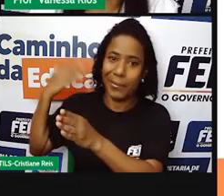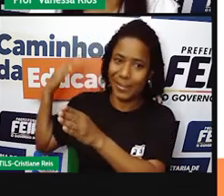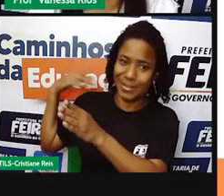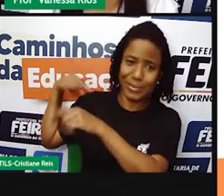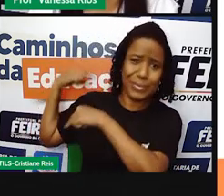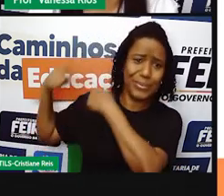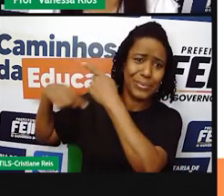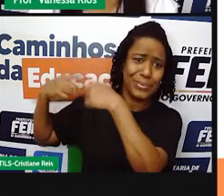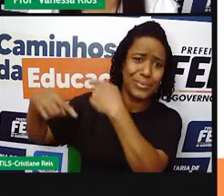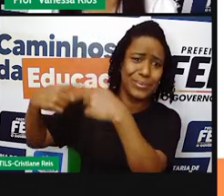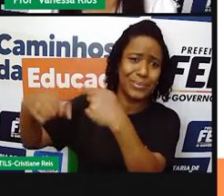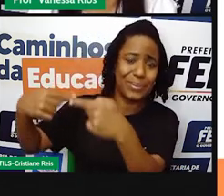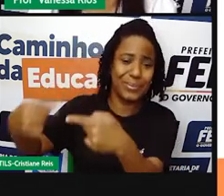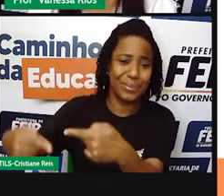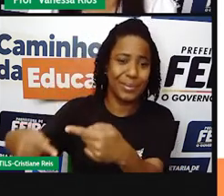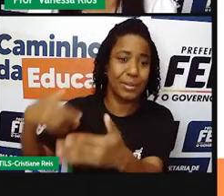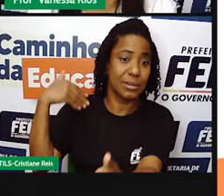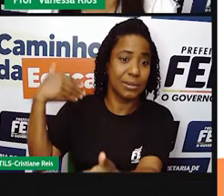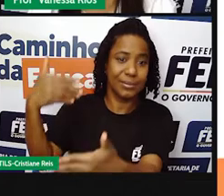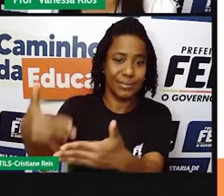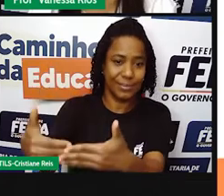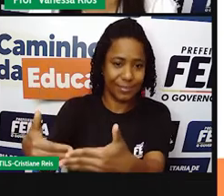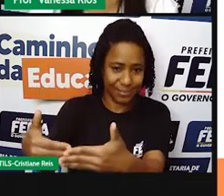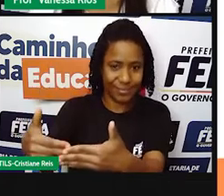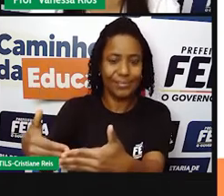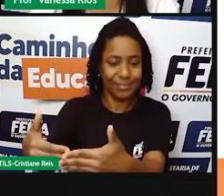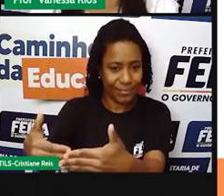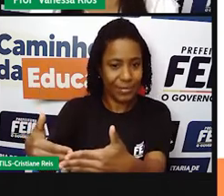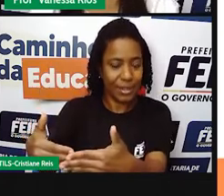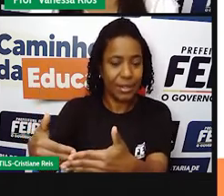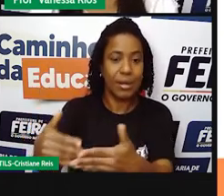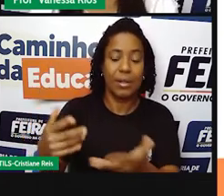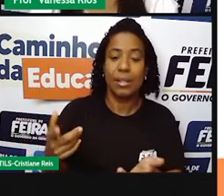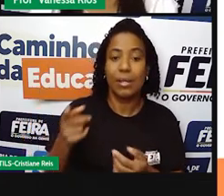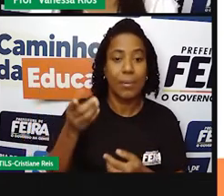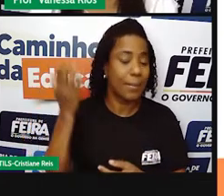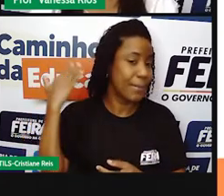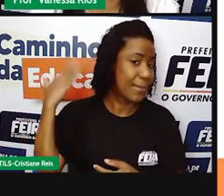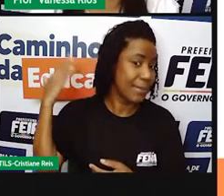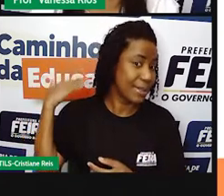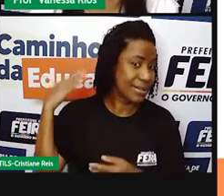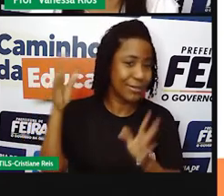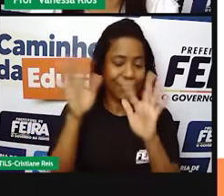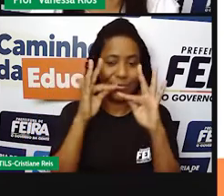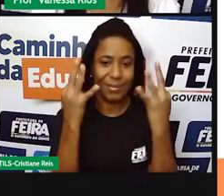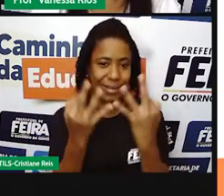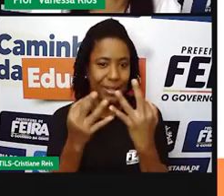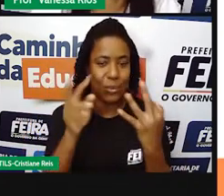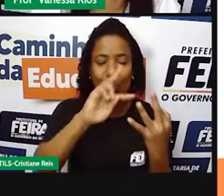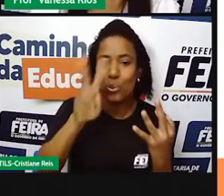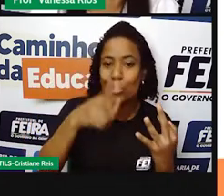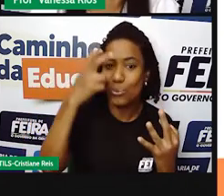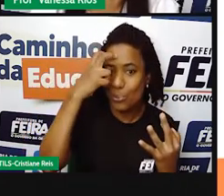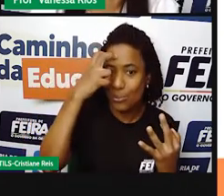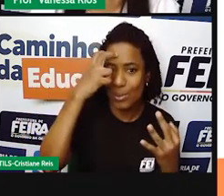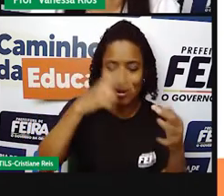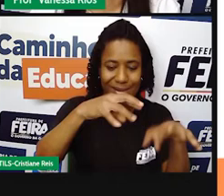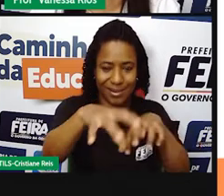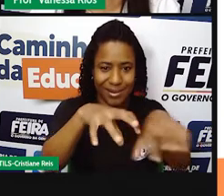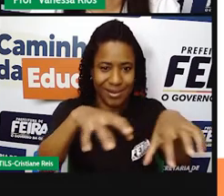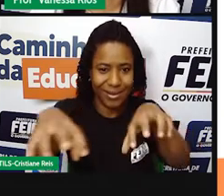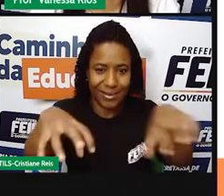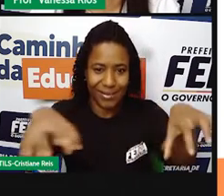anos, né? E assim, fez parte aí da organização cultural, né? De muitas civilizações.